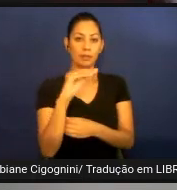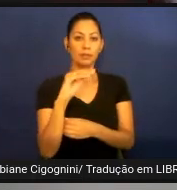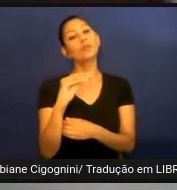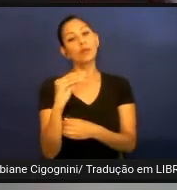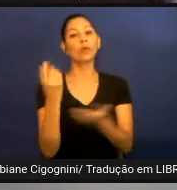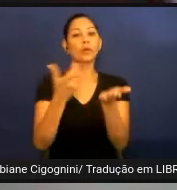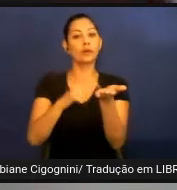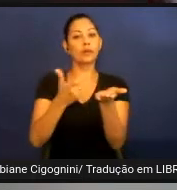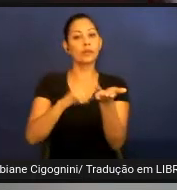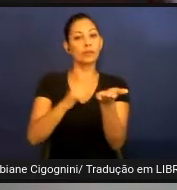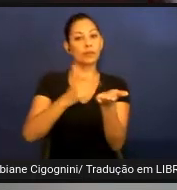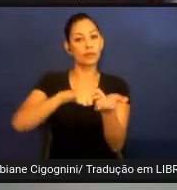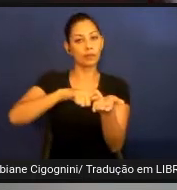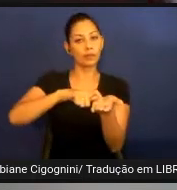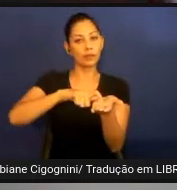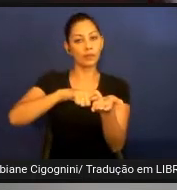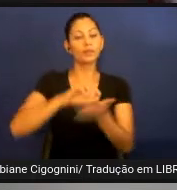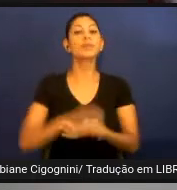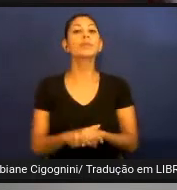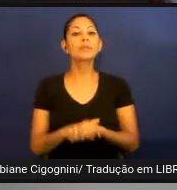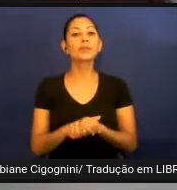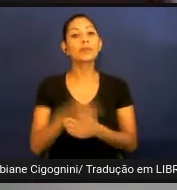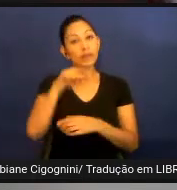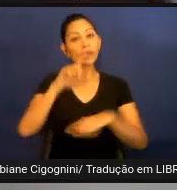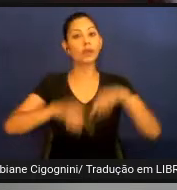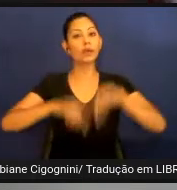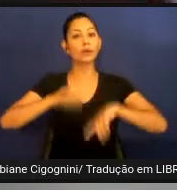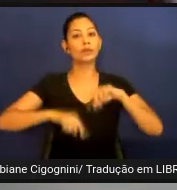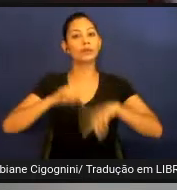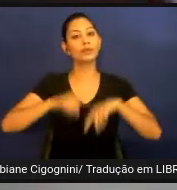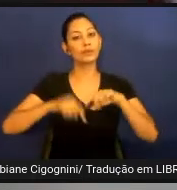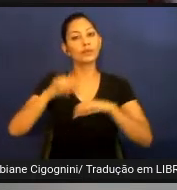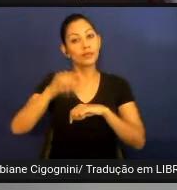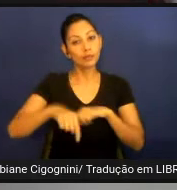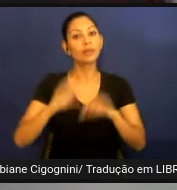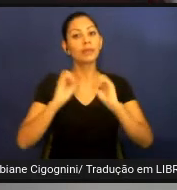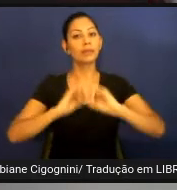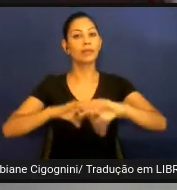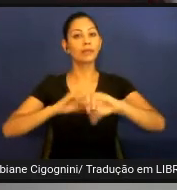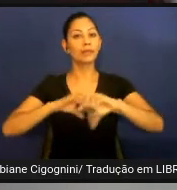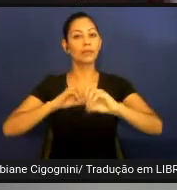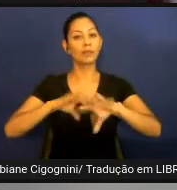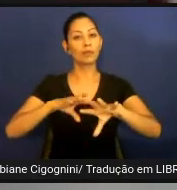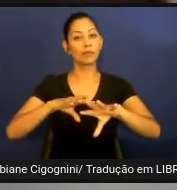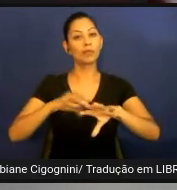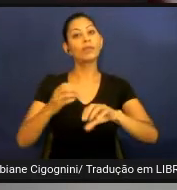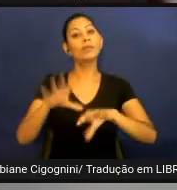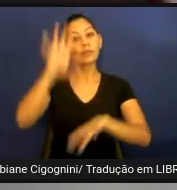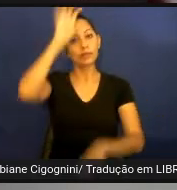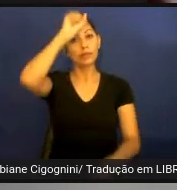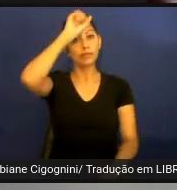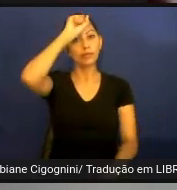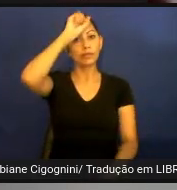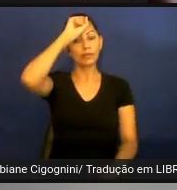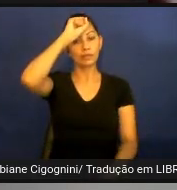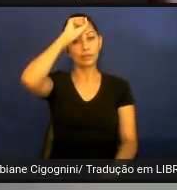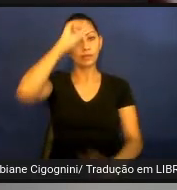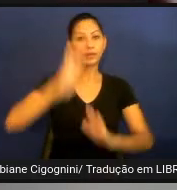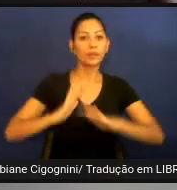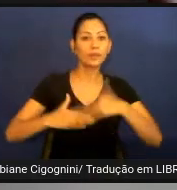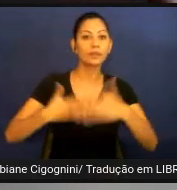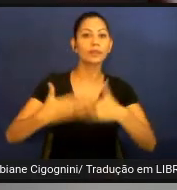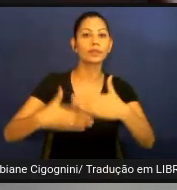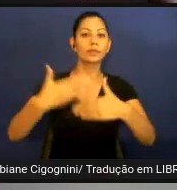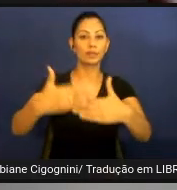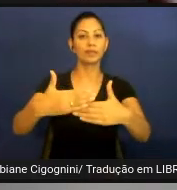REDS são utilizados como objeto de aprendizagem, os OA, que são recursos que contribuem para a aprendizagem e revisão